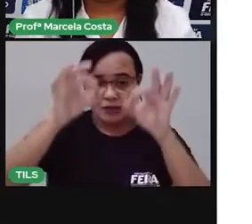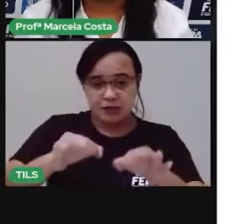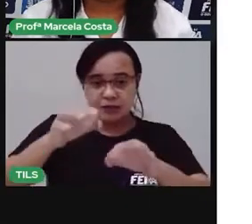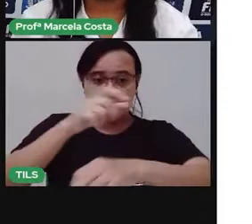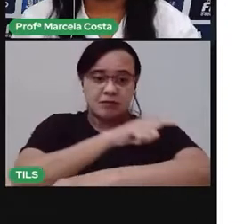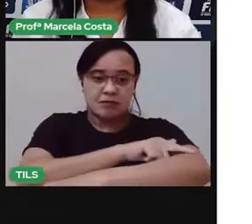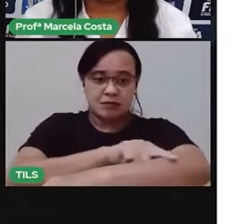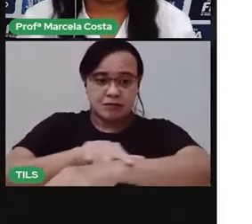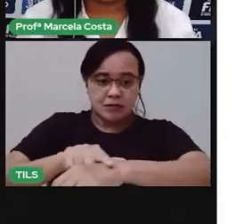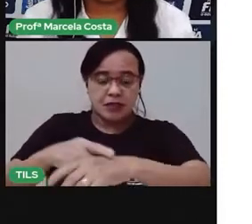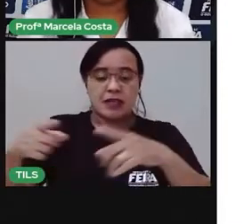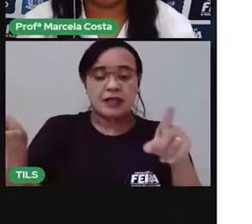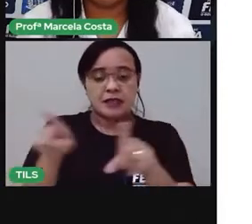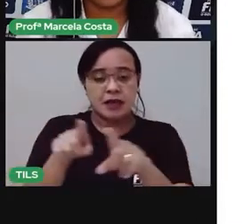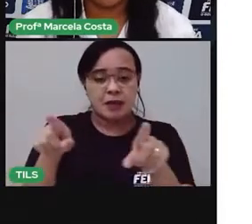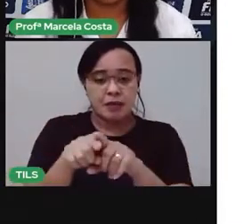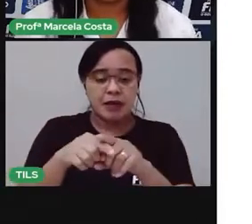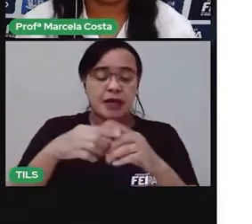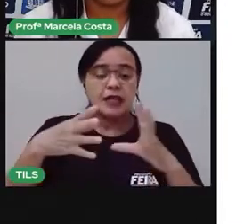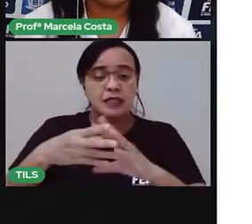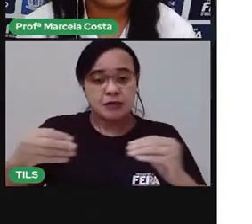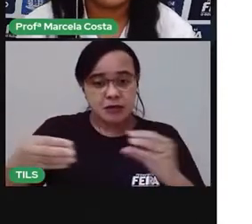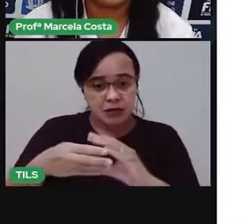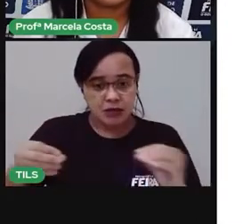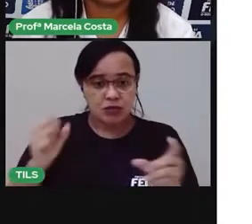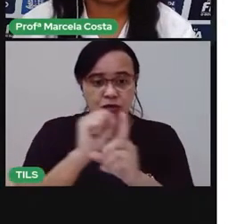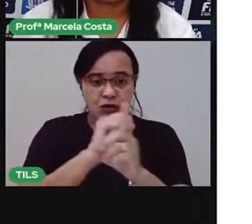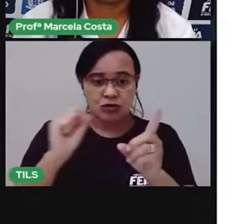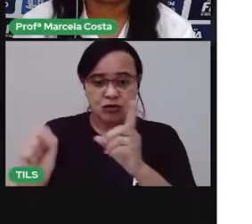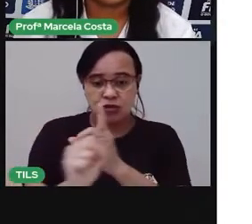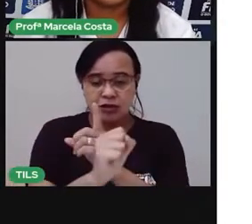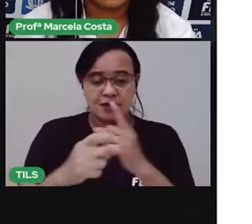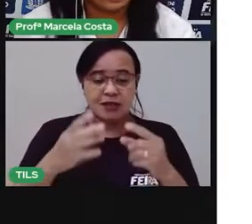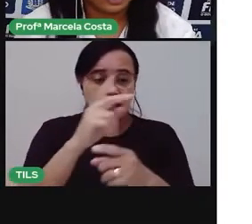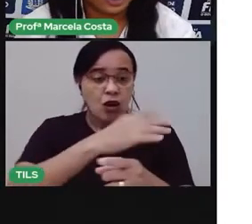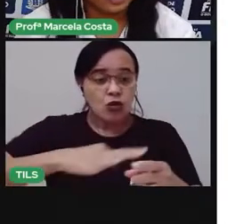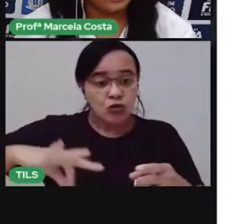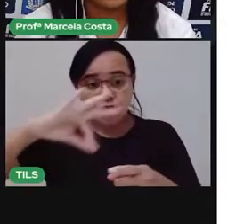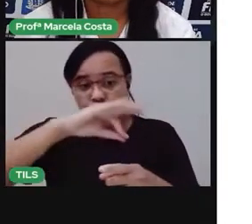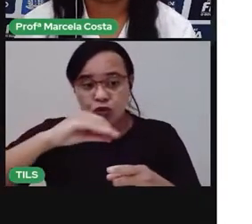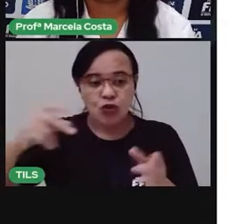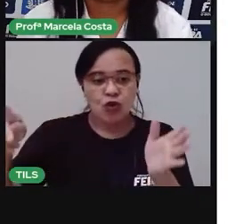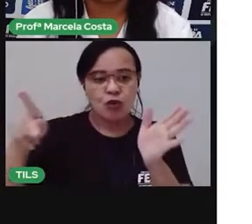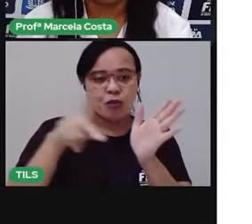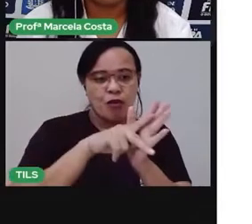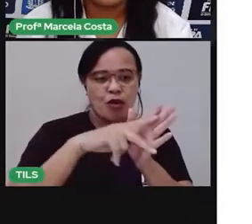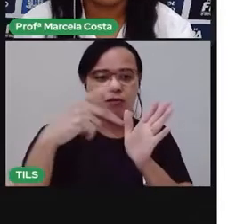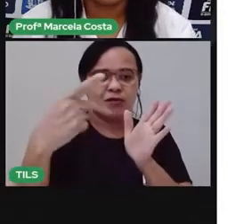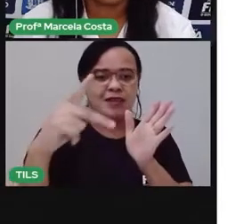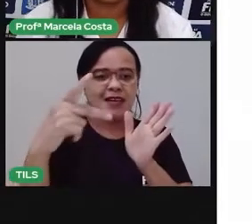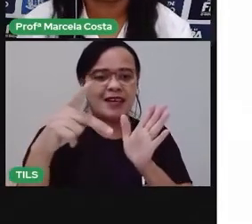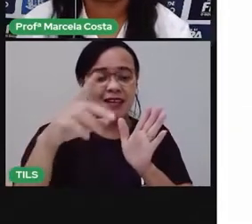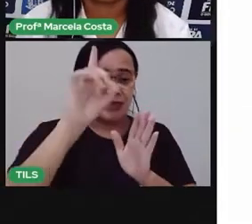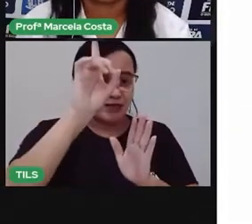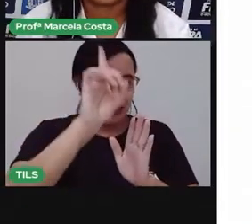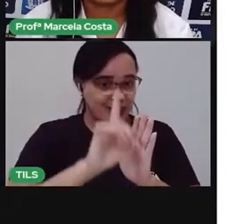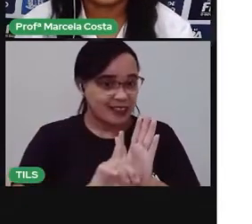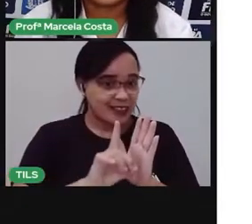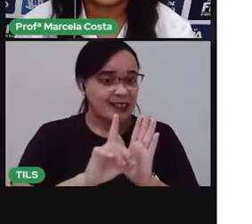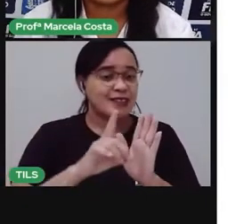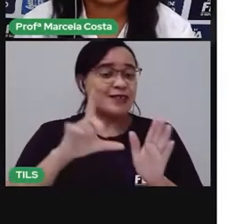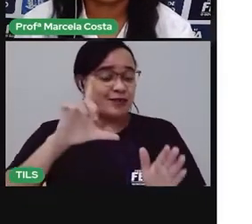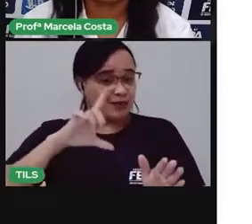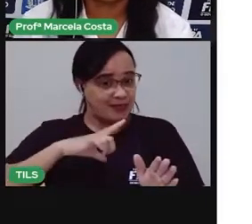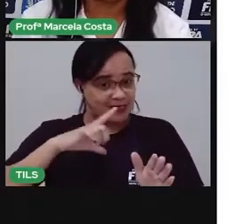Então, crianças, conforme a declaração dos direitos de vocês, os direitos